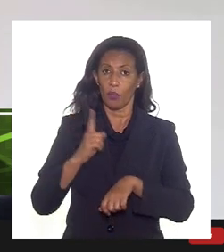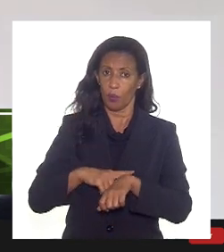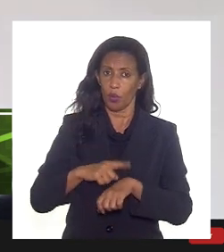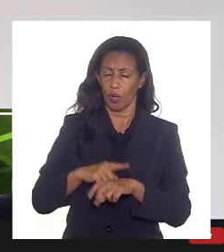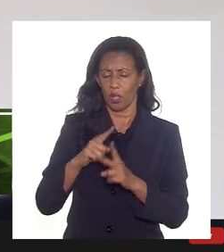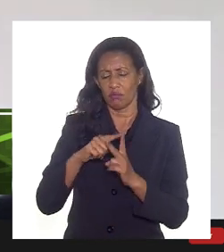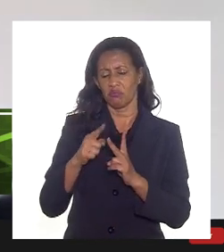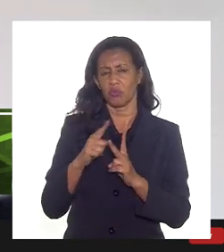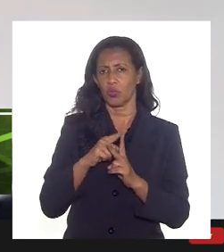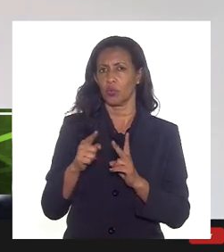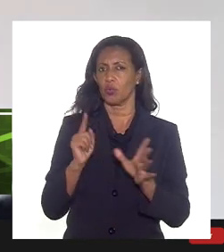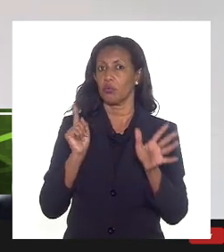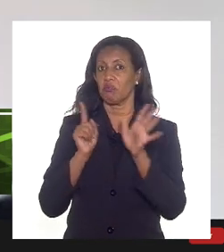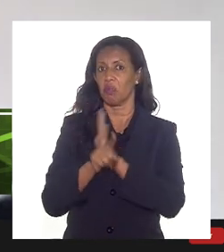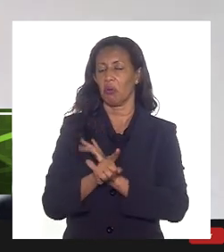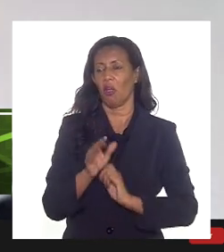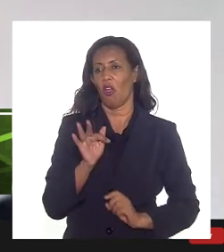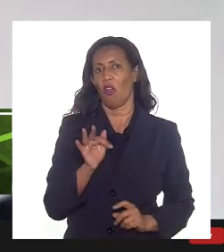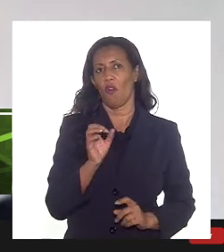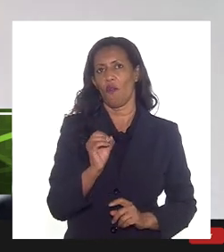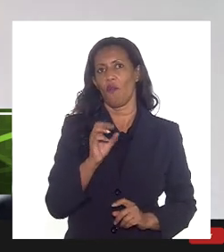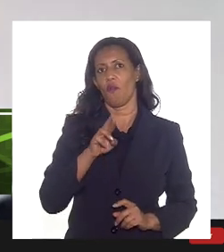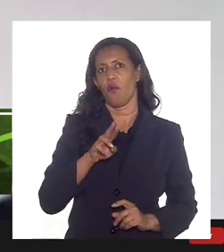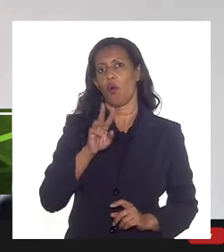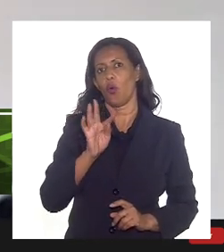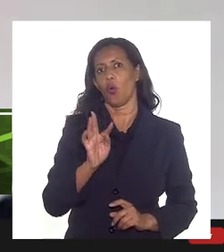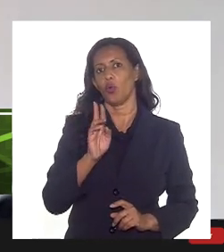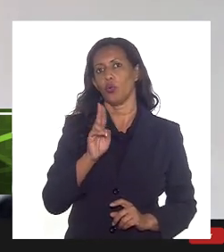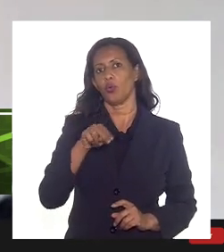duas perguntas e passo ao Fortunato né para ele